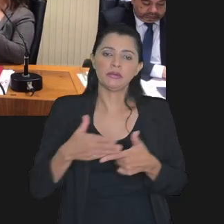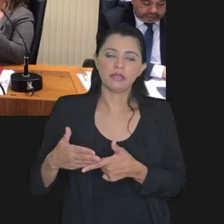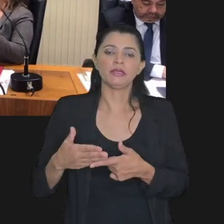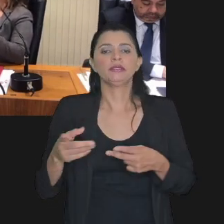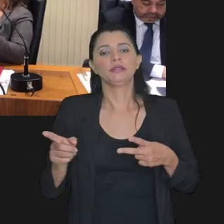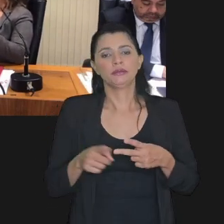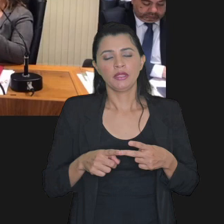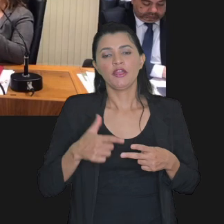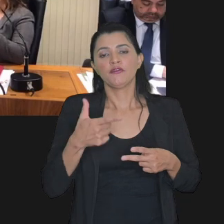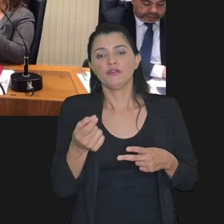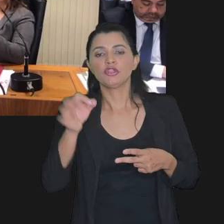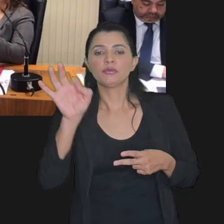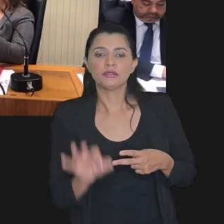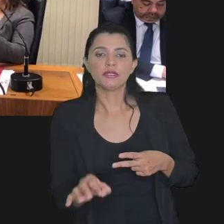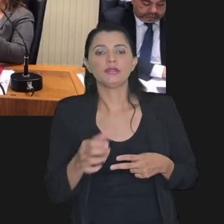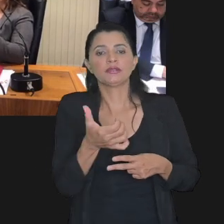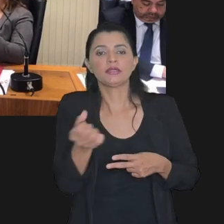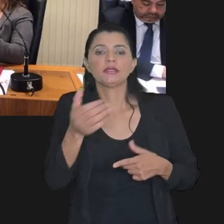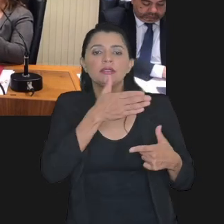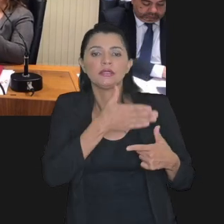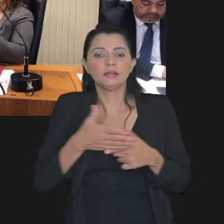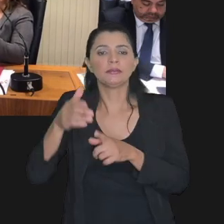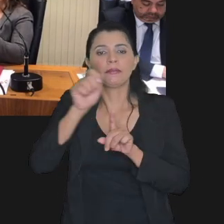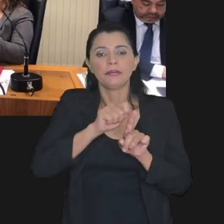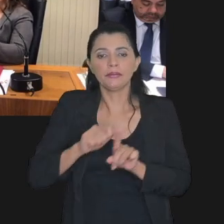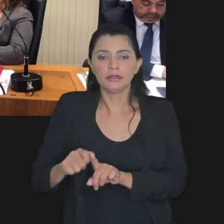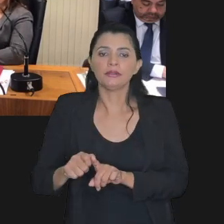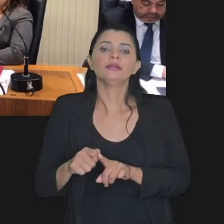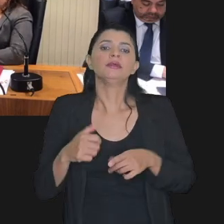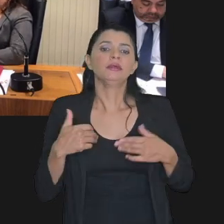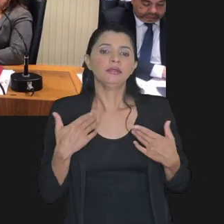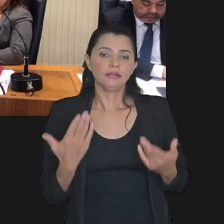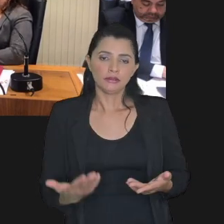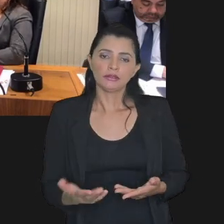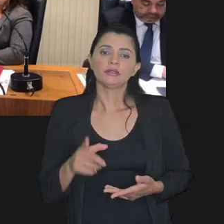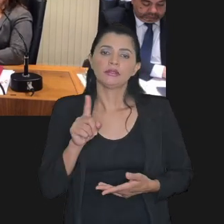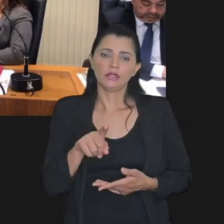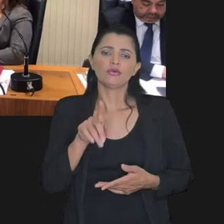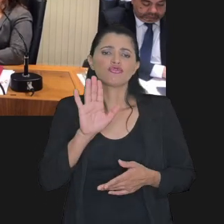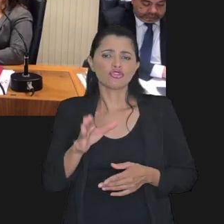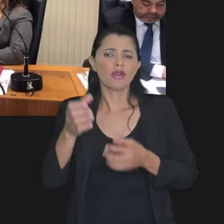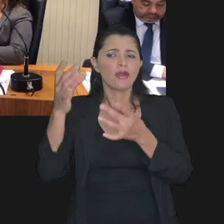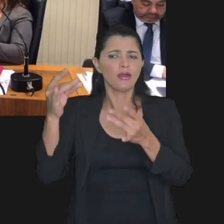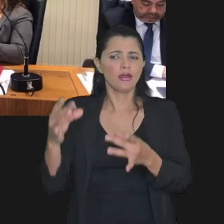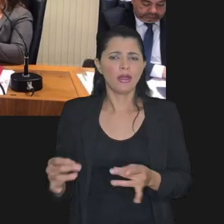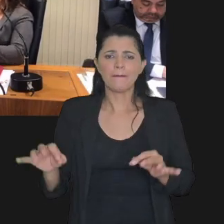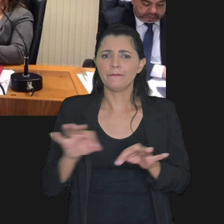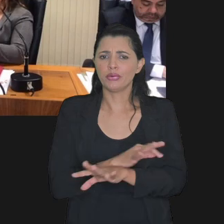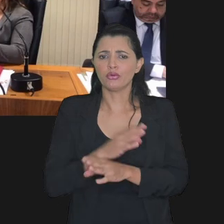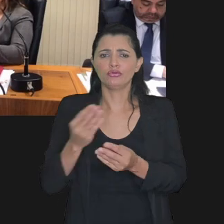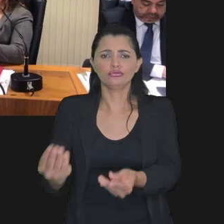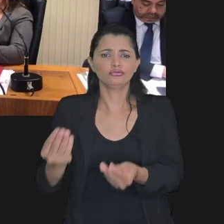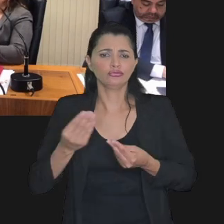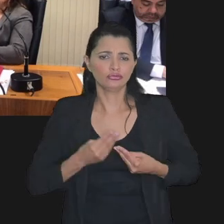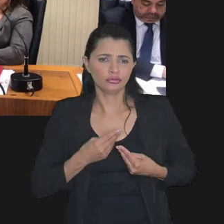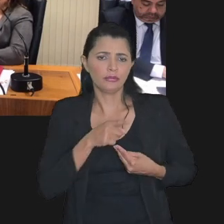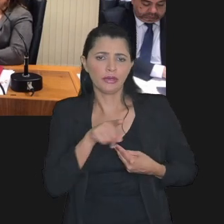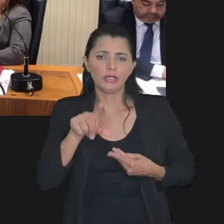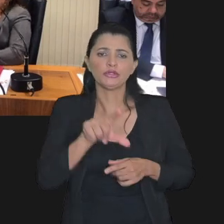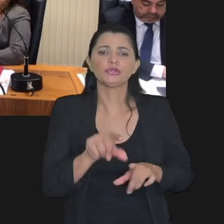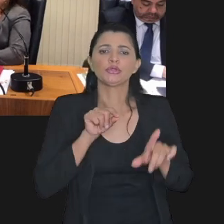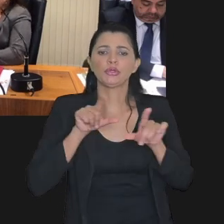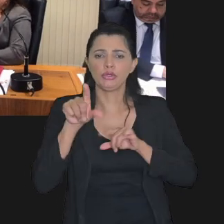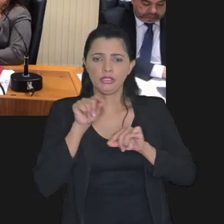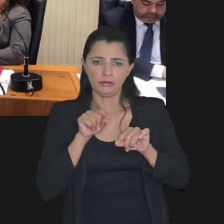2 20% 60 meses então já vem um formulário pronto para adesão